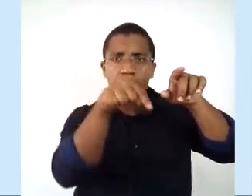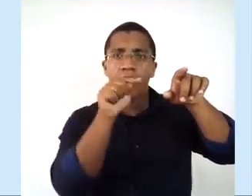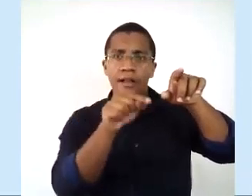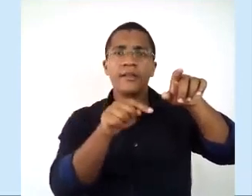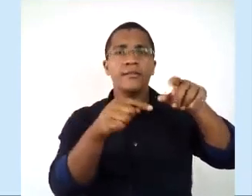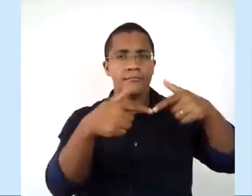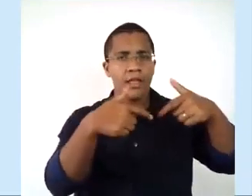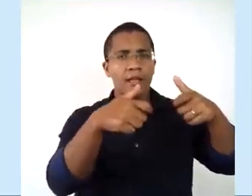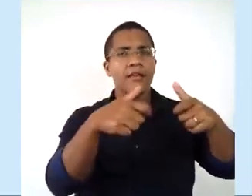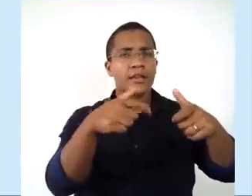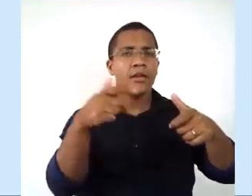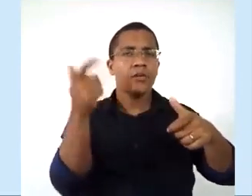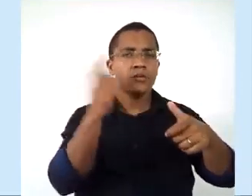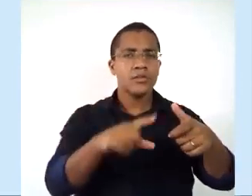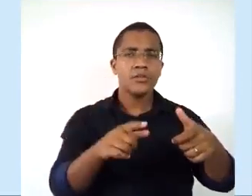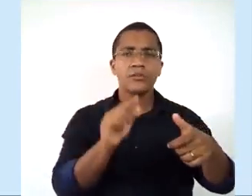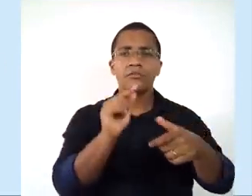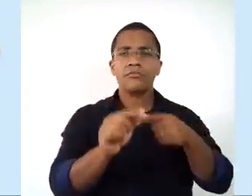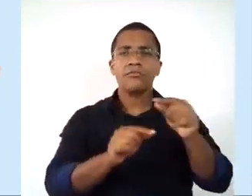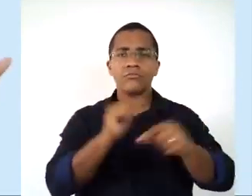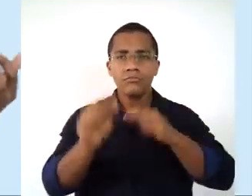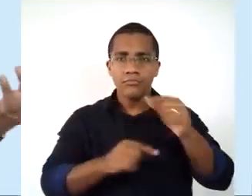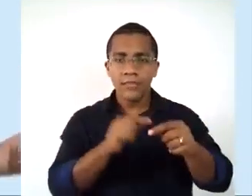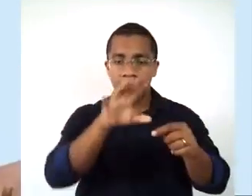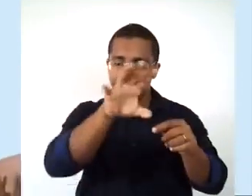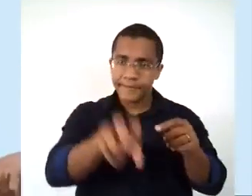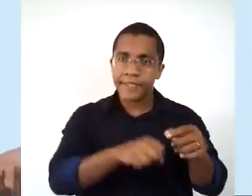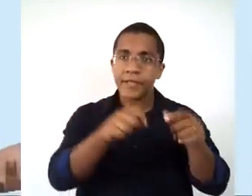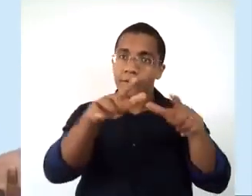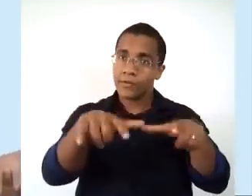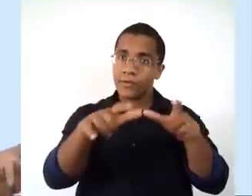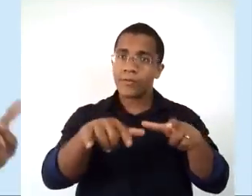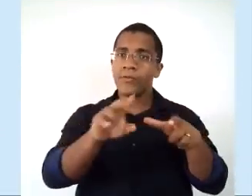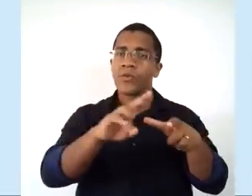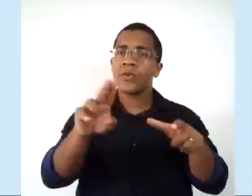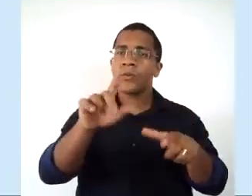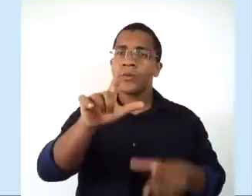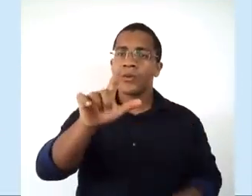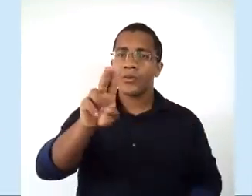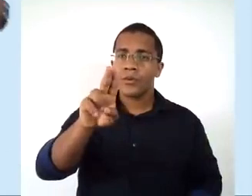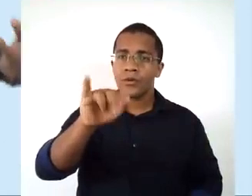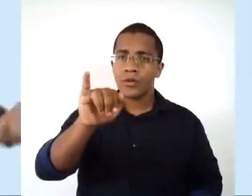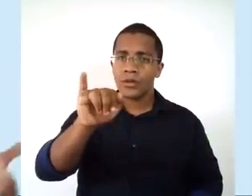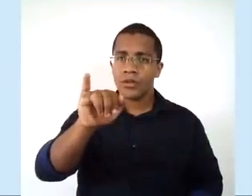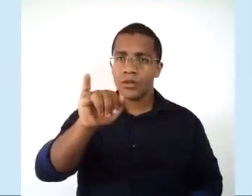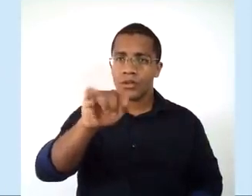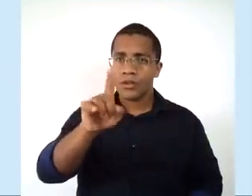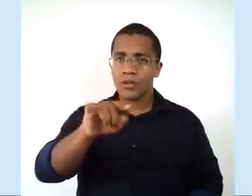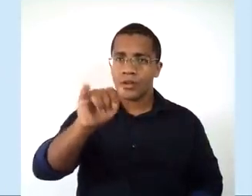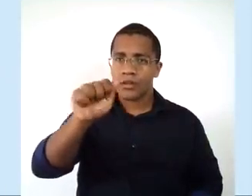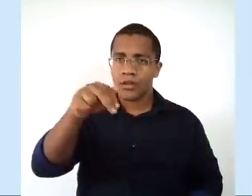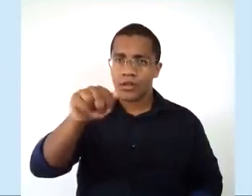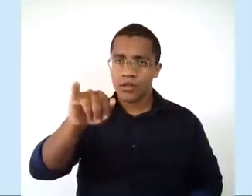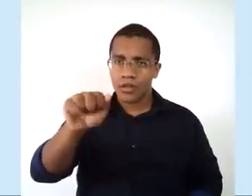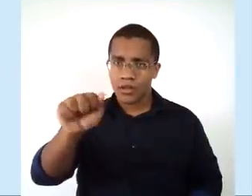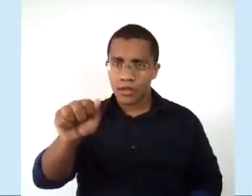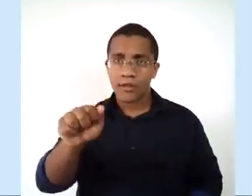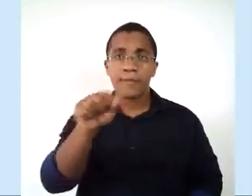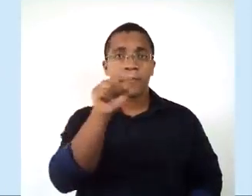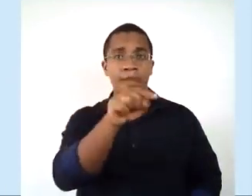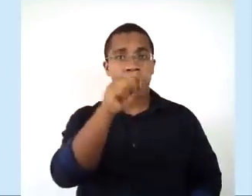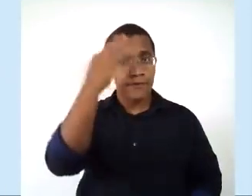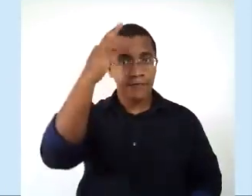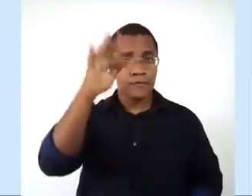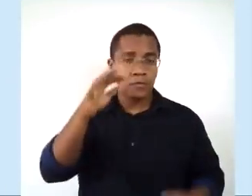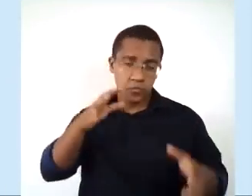Louisiana. Então, Louisiana é uma região ao sul da América do Norte, que teve a ocupação da França, tá? E a